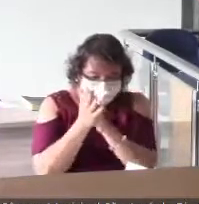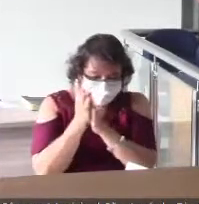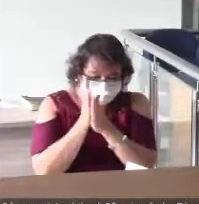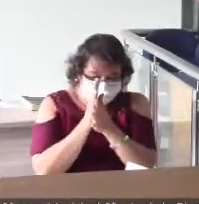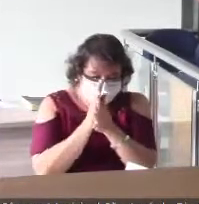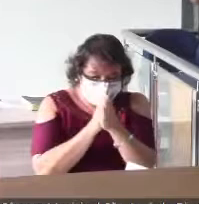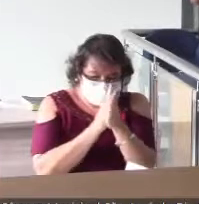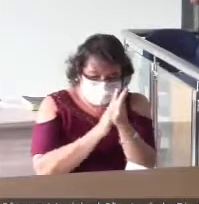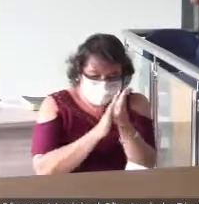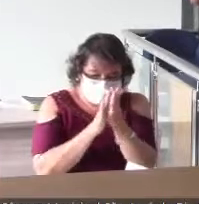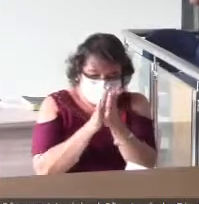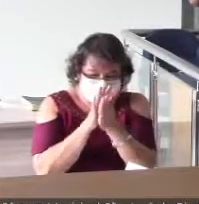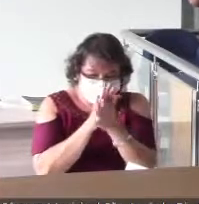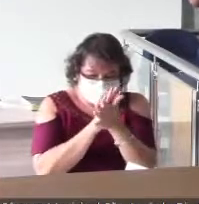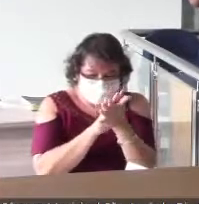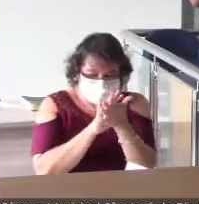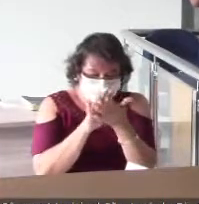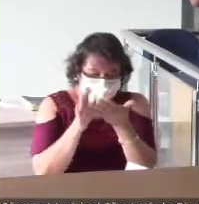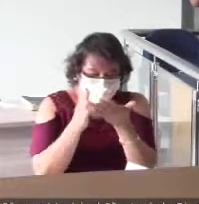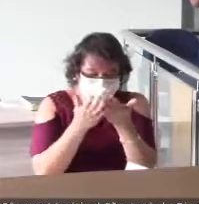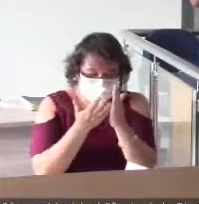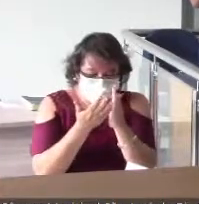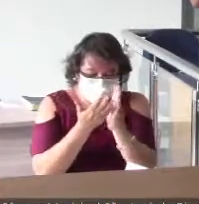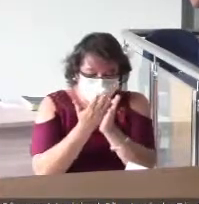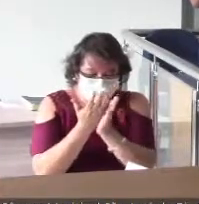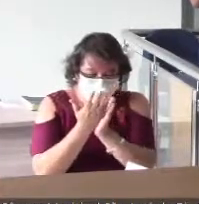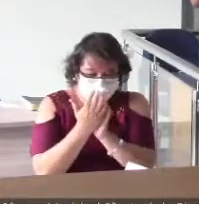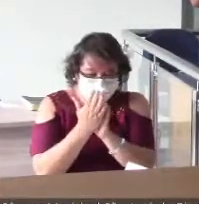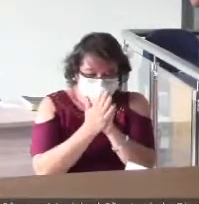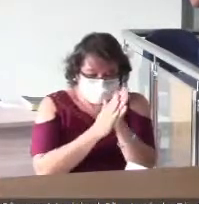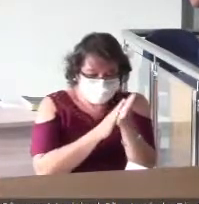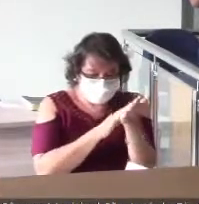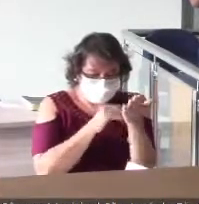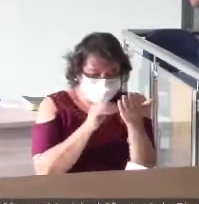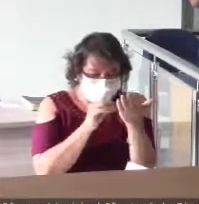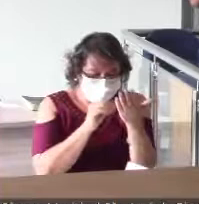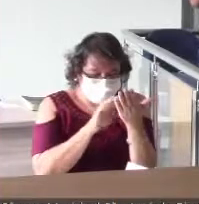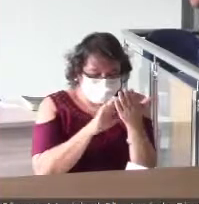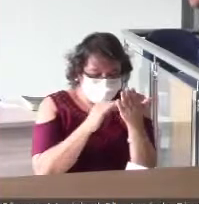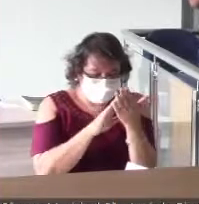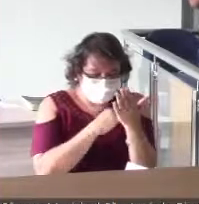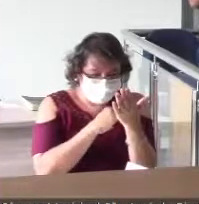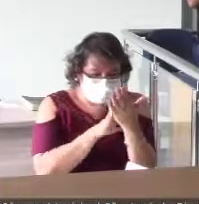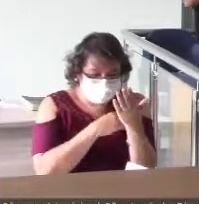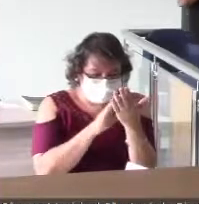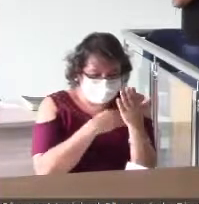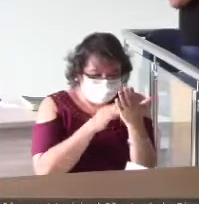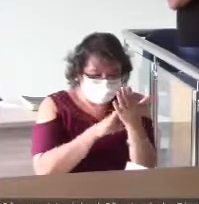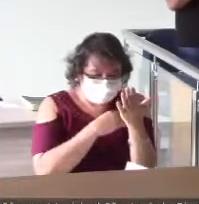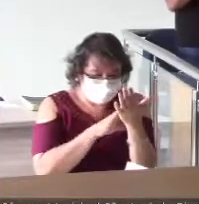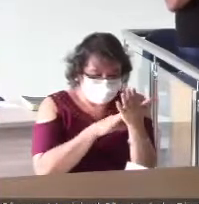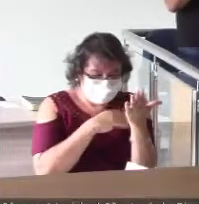na época, e acho que o espaço lá evoluiu bastante, graças a Deus. Mas eu acho que a gente deve